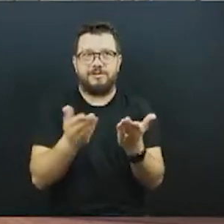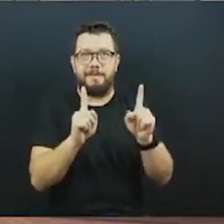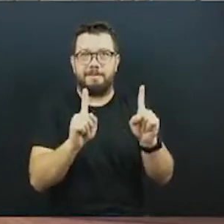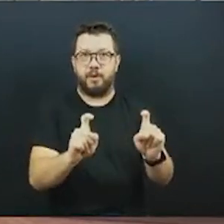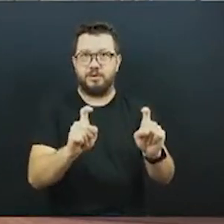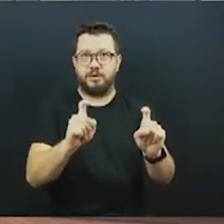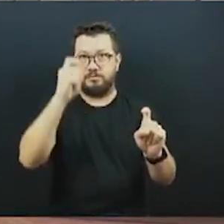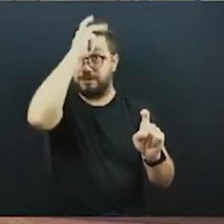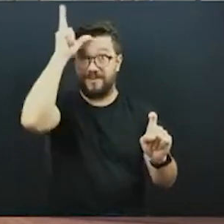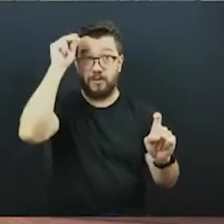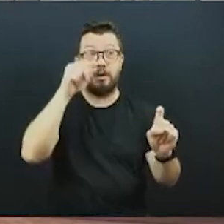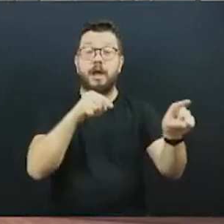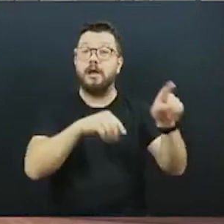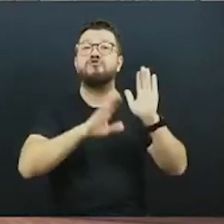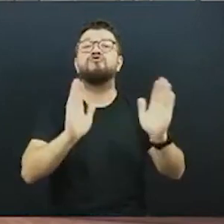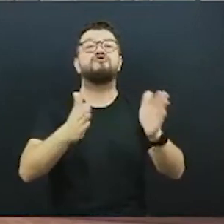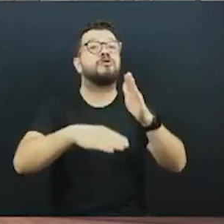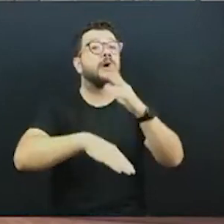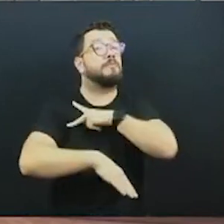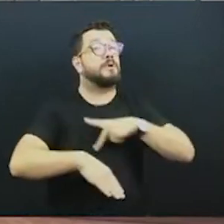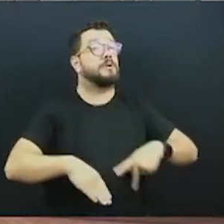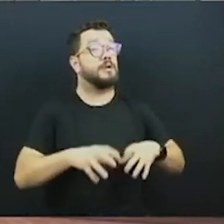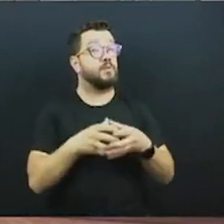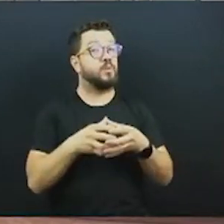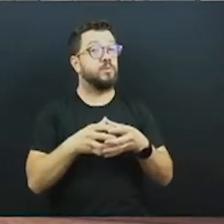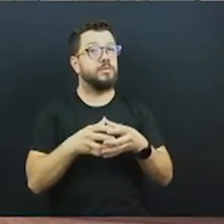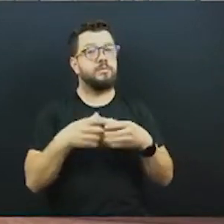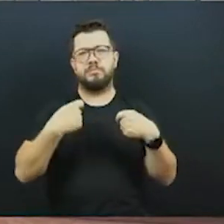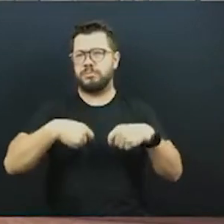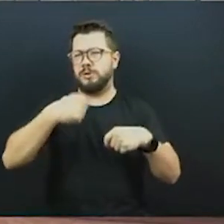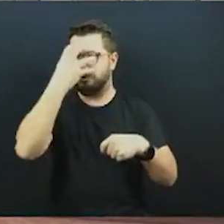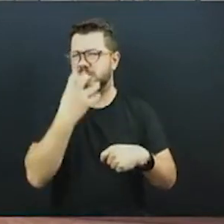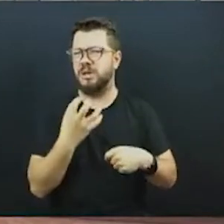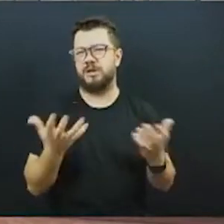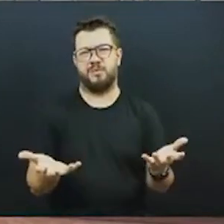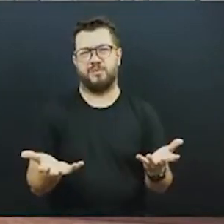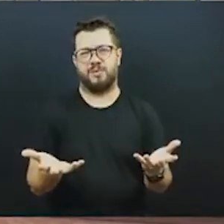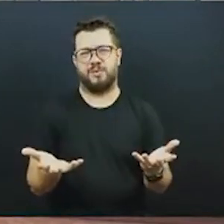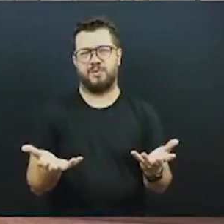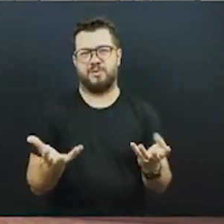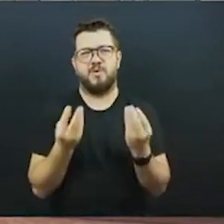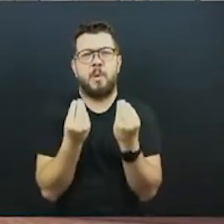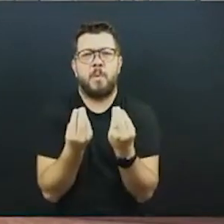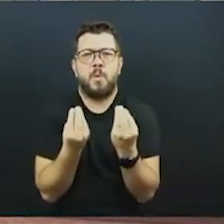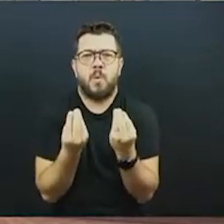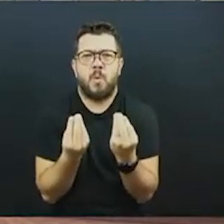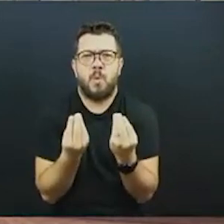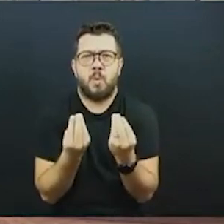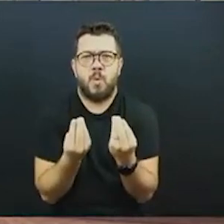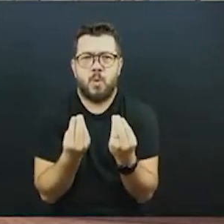dessa comissão. A gente só tem que ser sério. Como é que nós podemos implantar o tarifa zero em